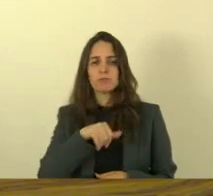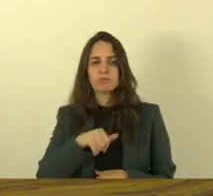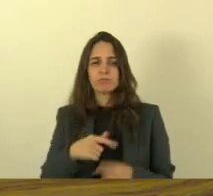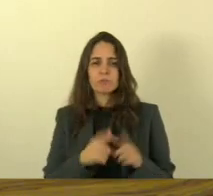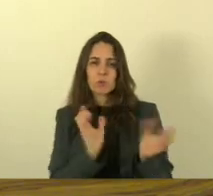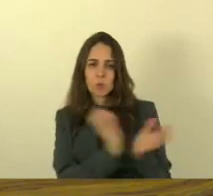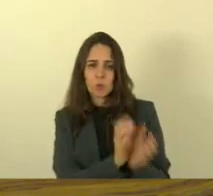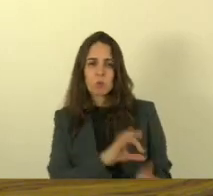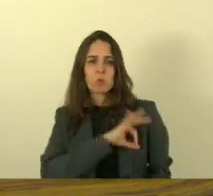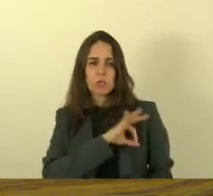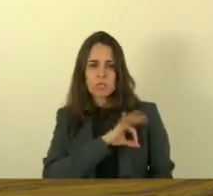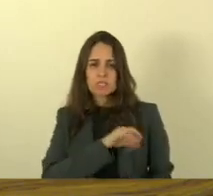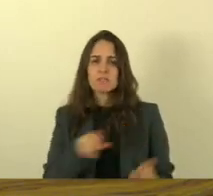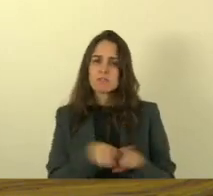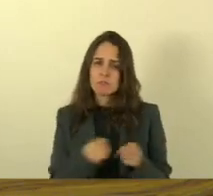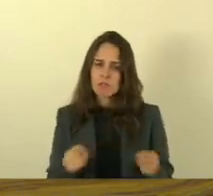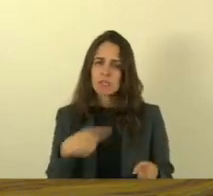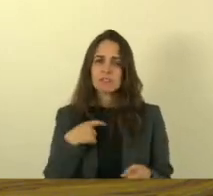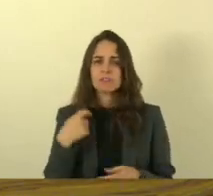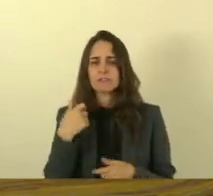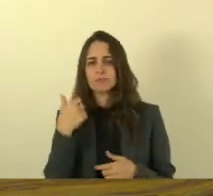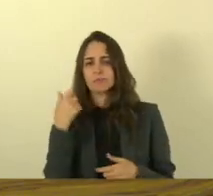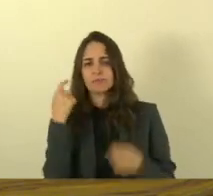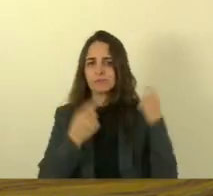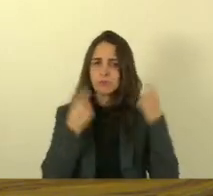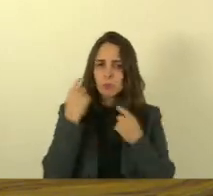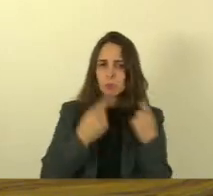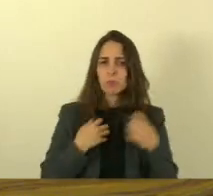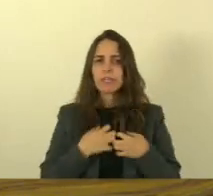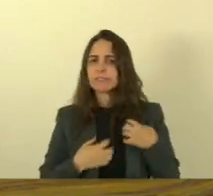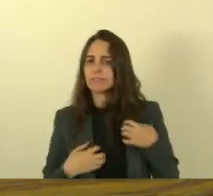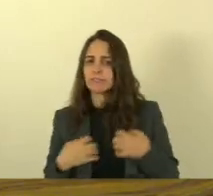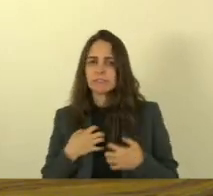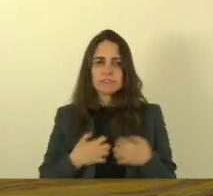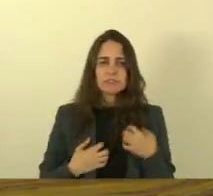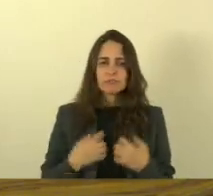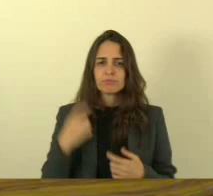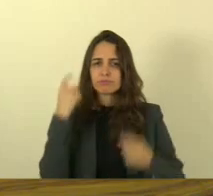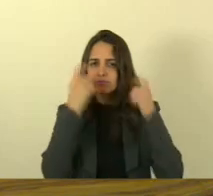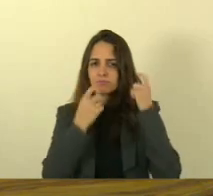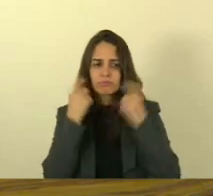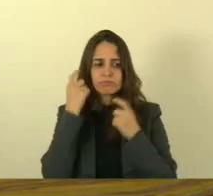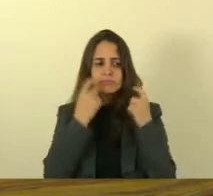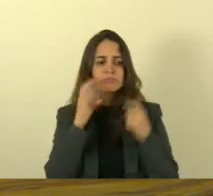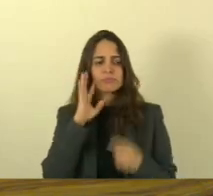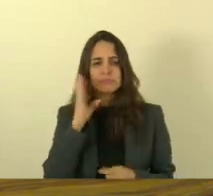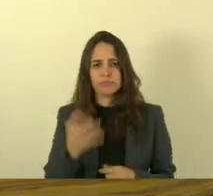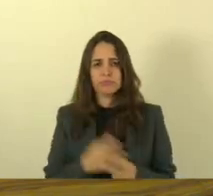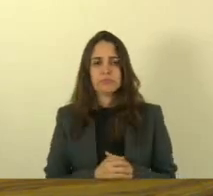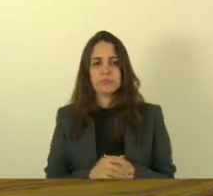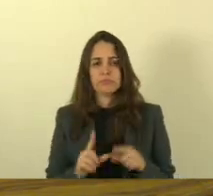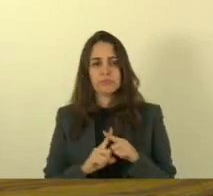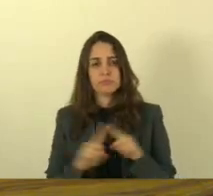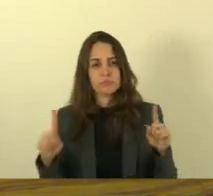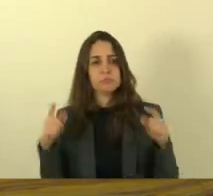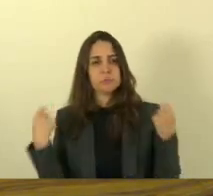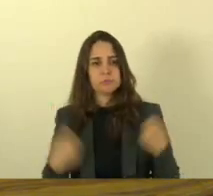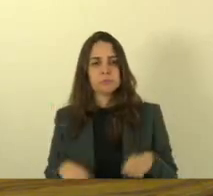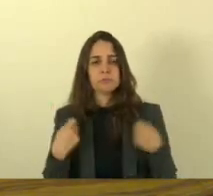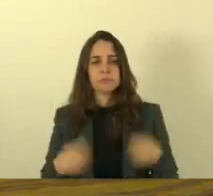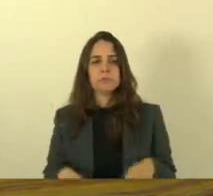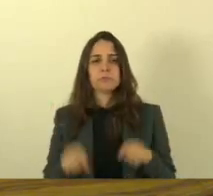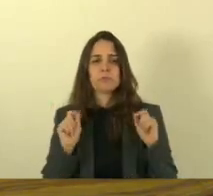as outras polícias também ficam abaladas e constrangidas com uma situação desta mas que precisa